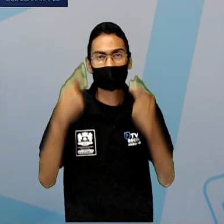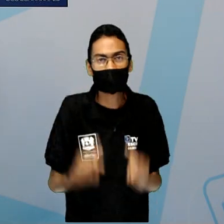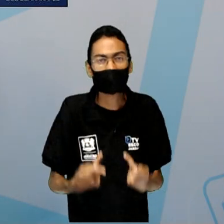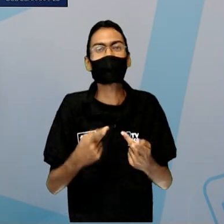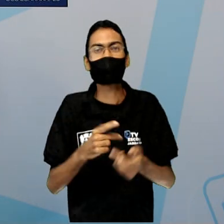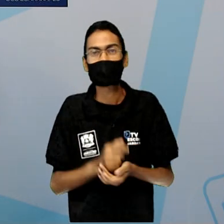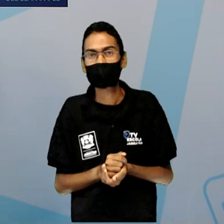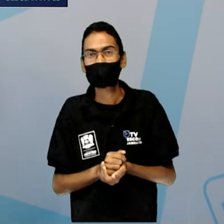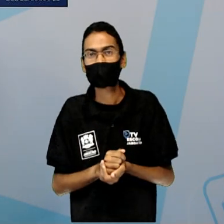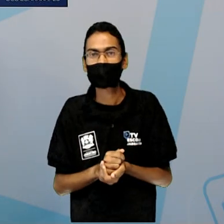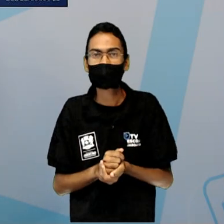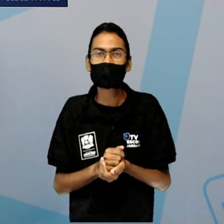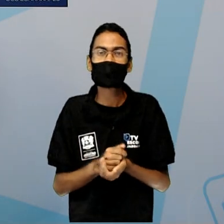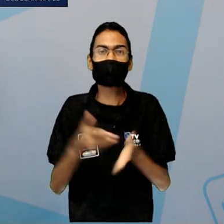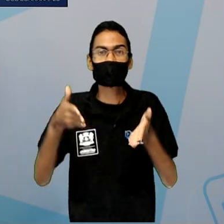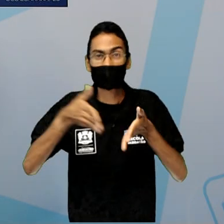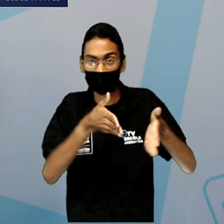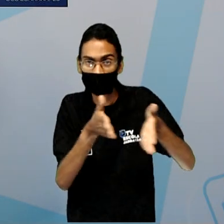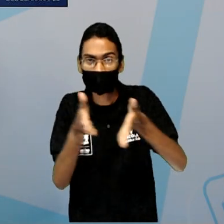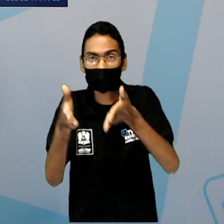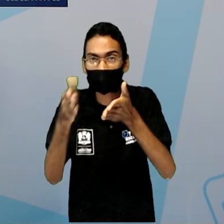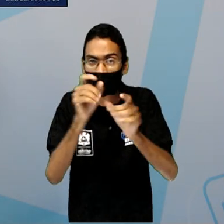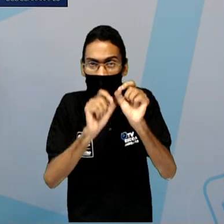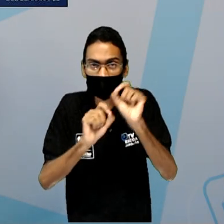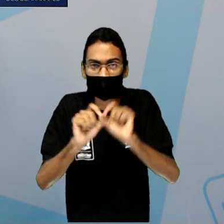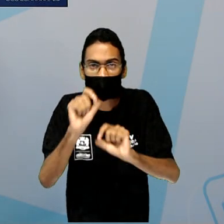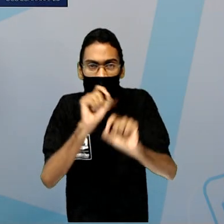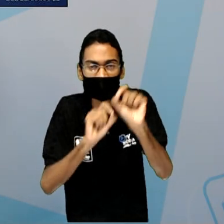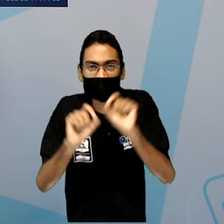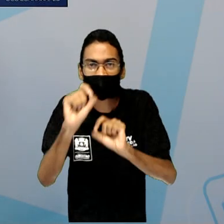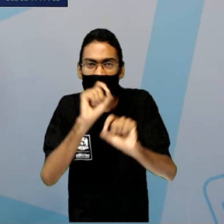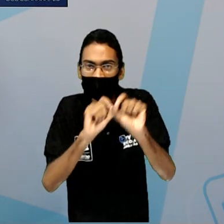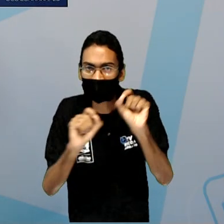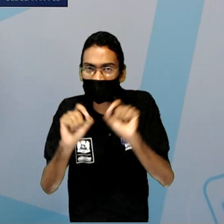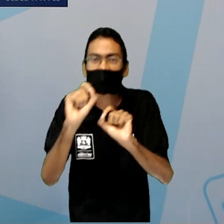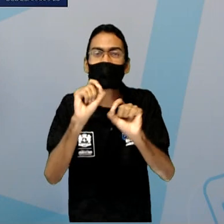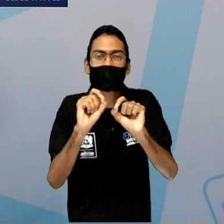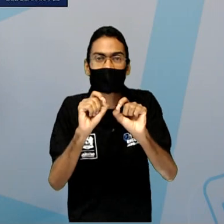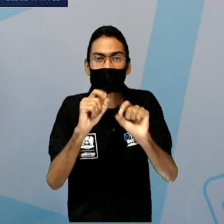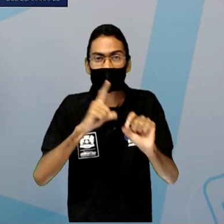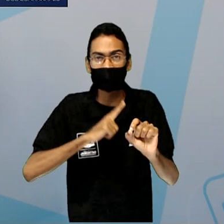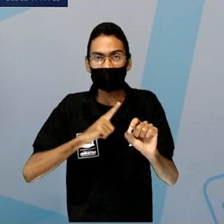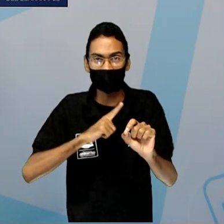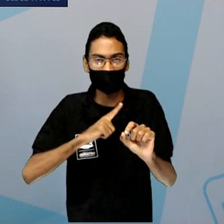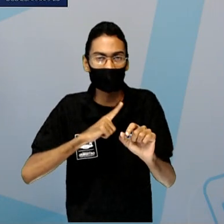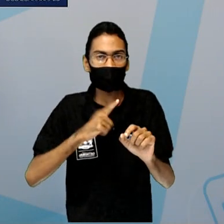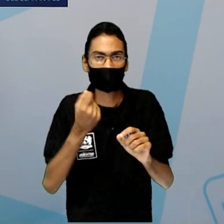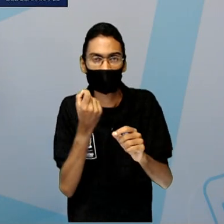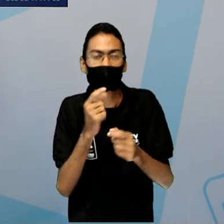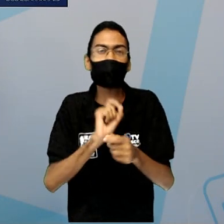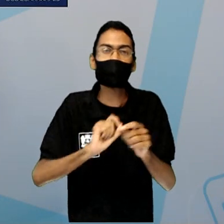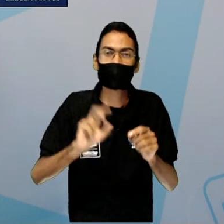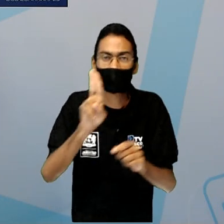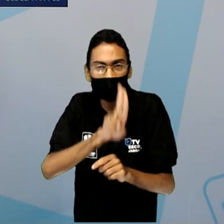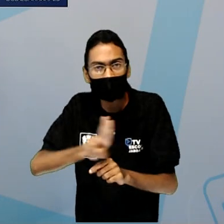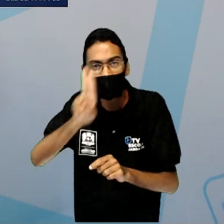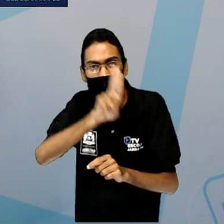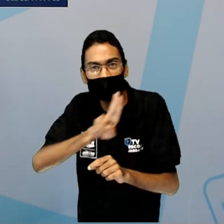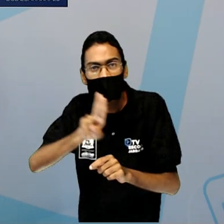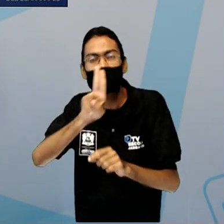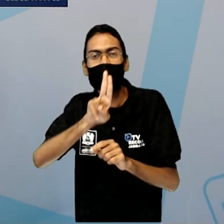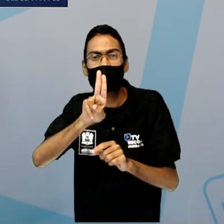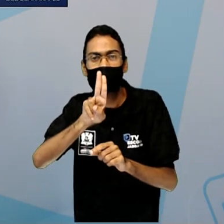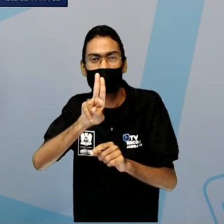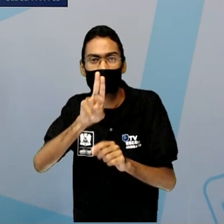rio que potencializa a condição de ser usado para a produção de